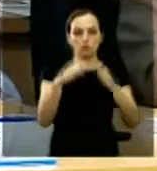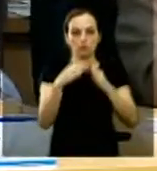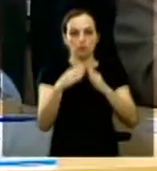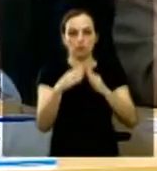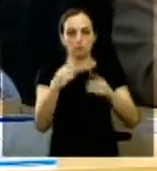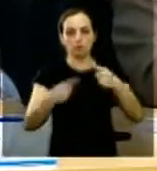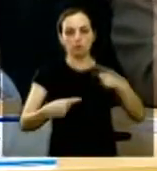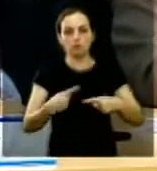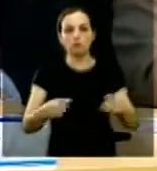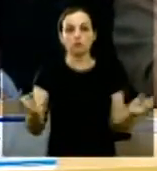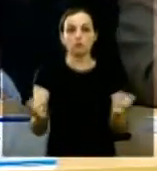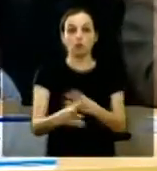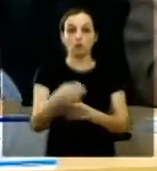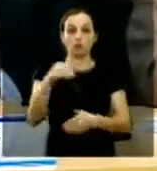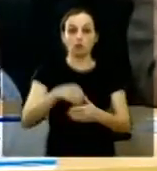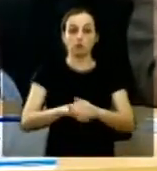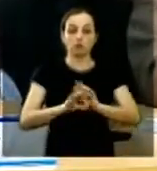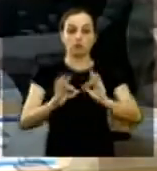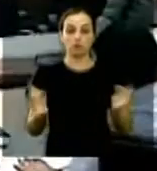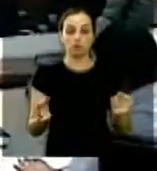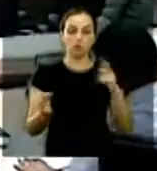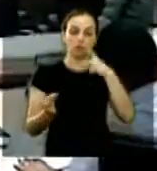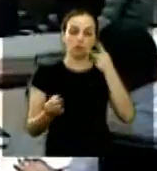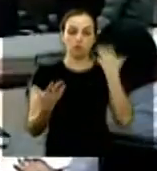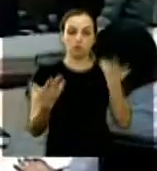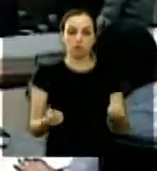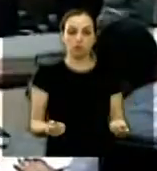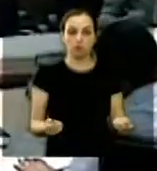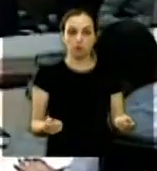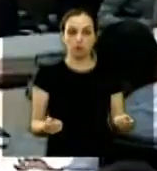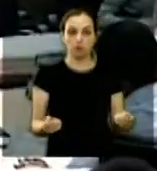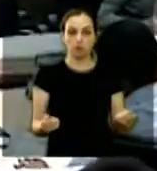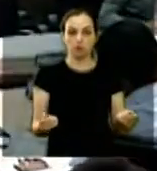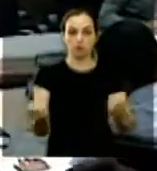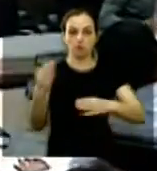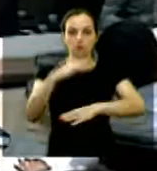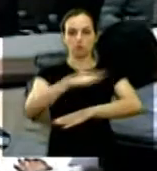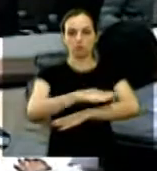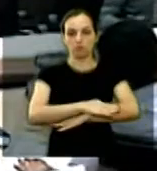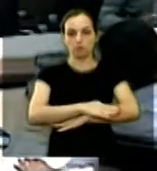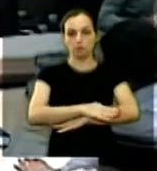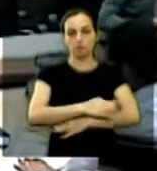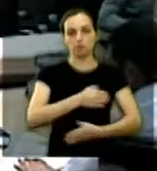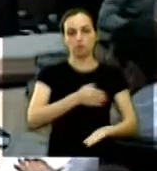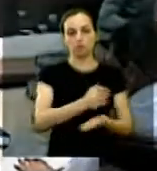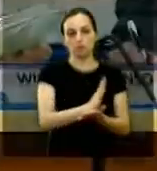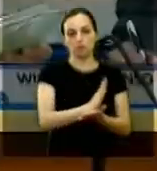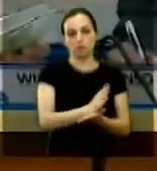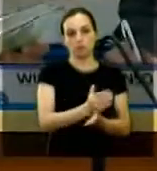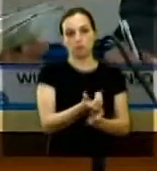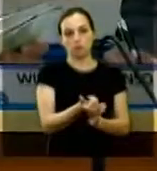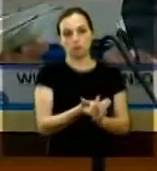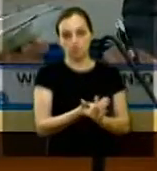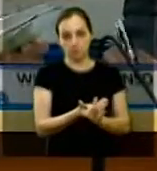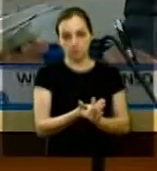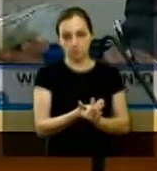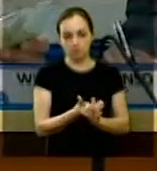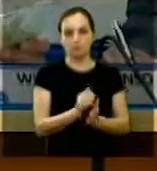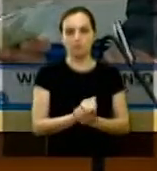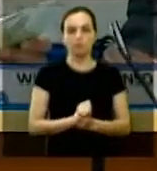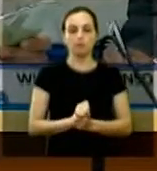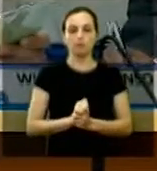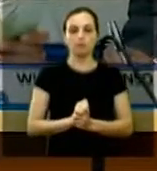encerrada a discussão vou estar sem a simbólica os senhores vereadores forem favoráveis ao projeto permaneçam como estão aprovado item número 6